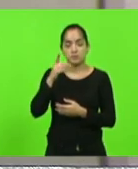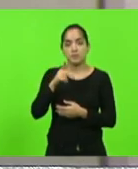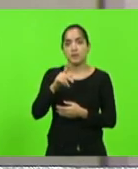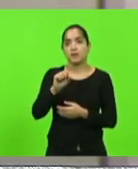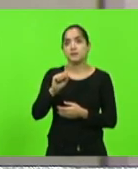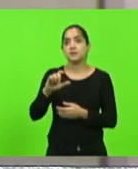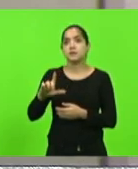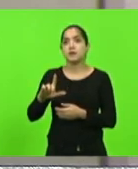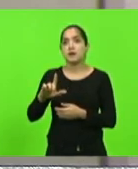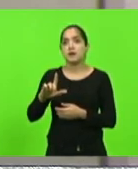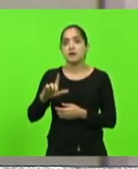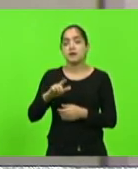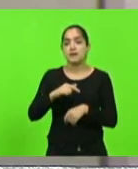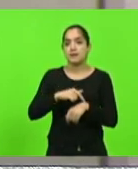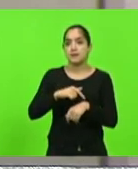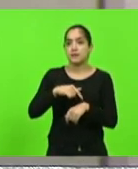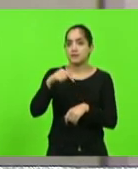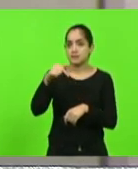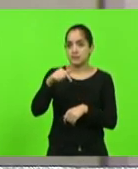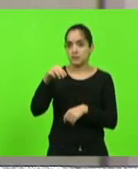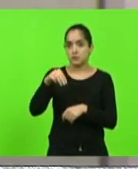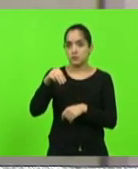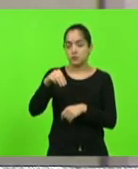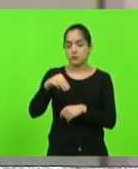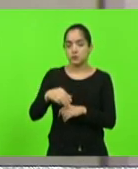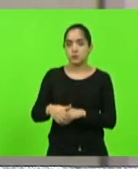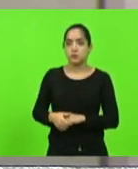por 7 minutos e 30 segundos